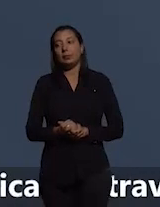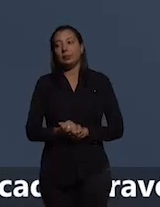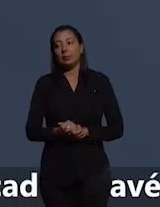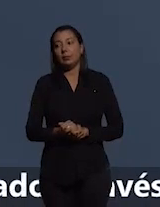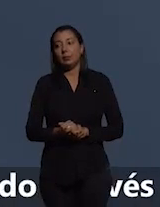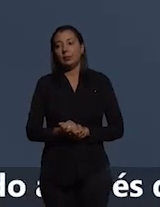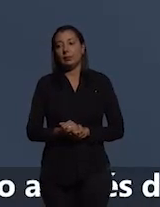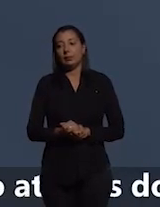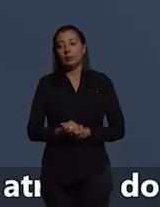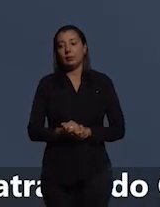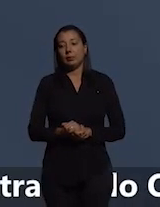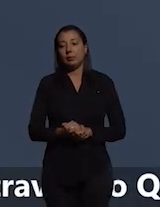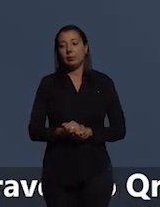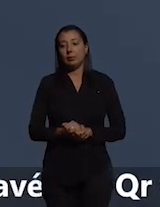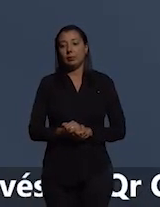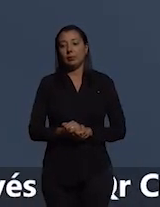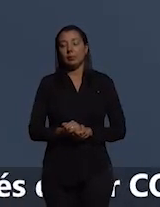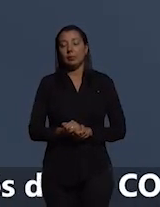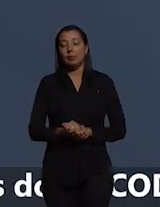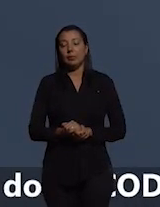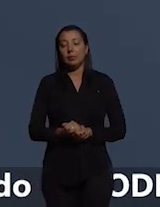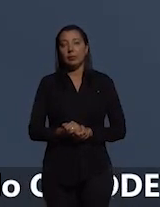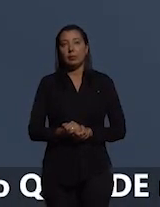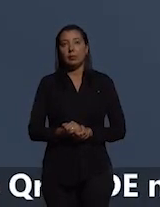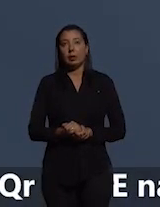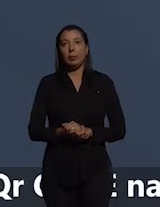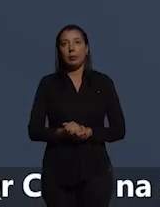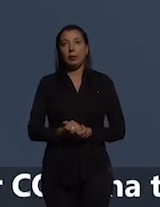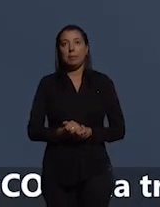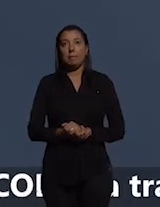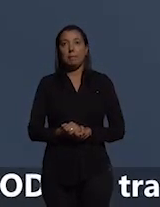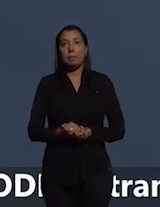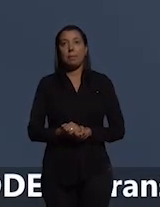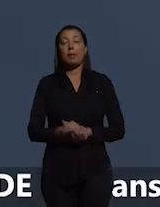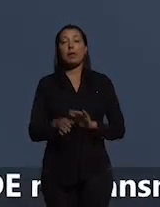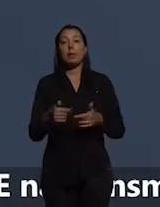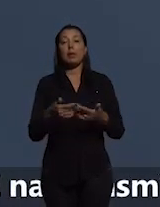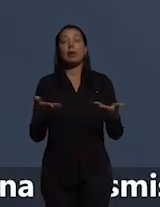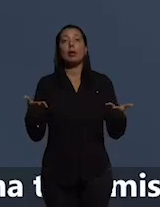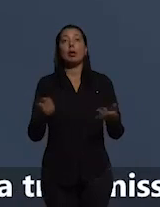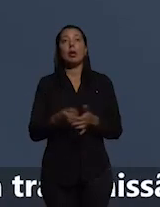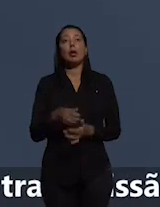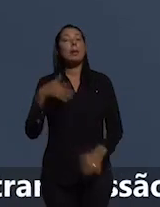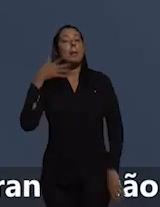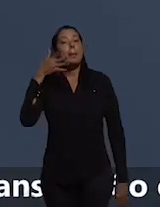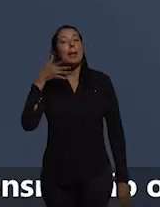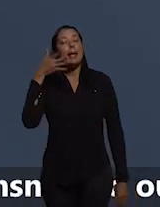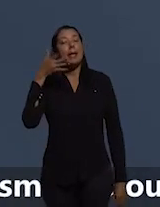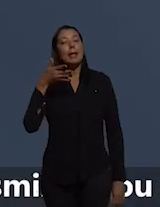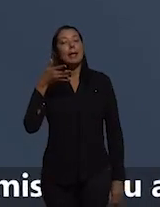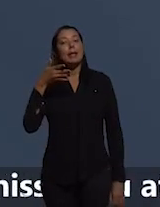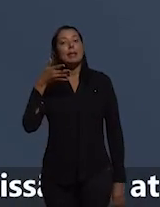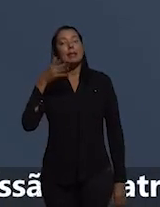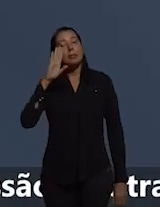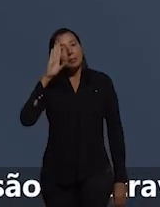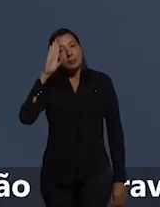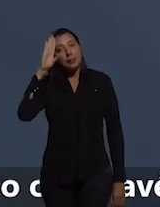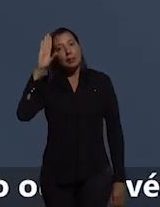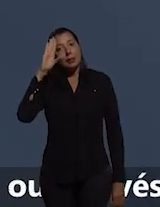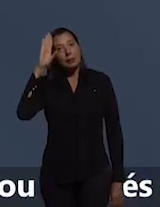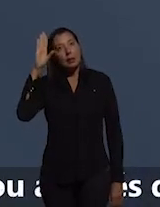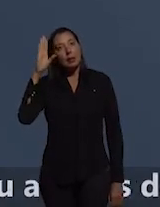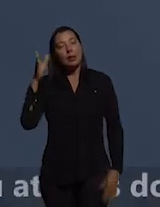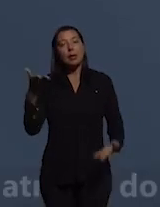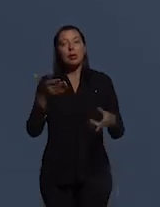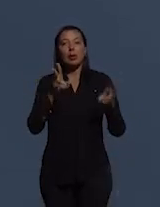vamos convidar a palestrante da mesa de abertura deste evento, vai fazer a nossa palestra magna, com o